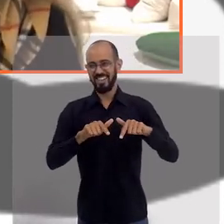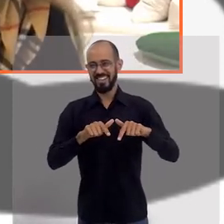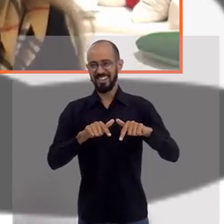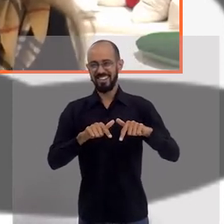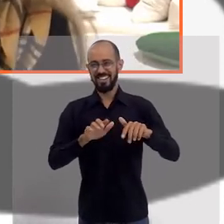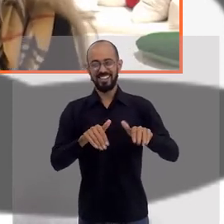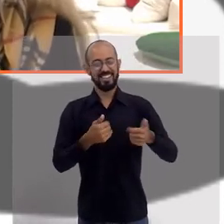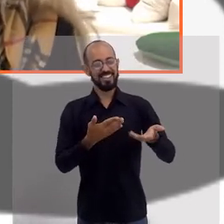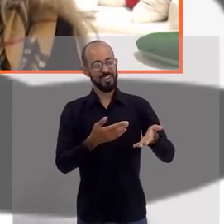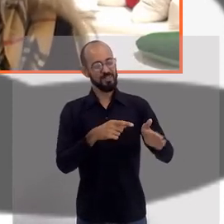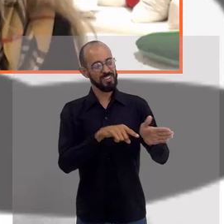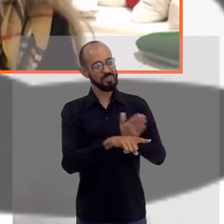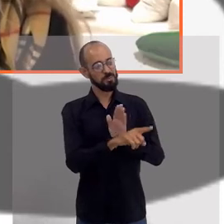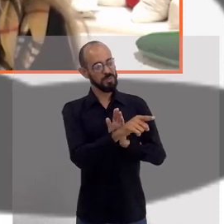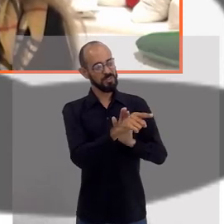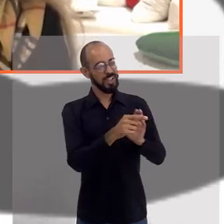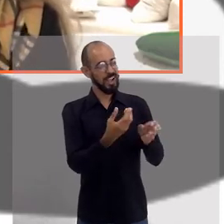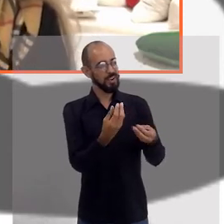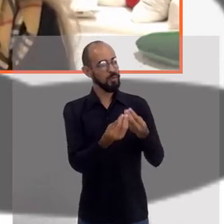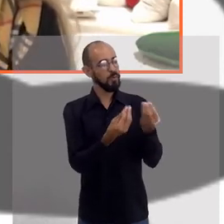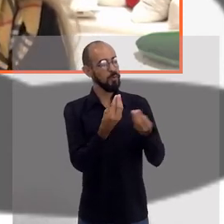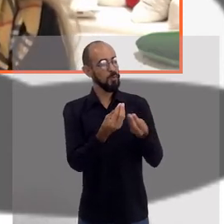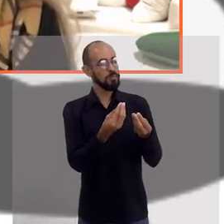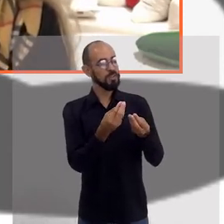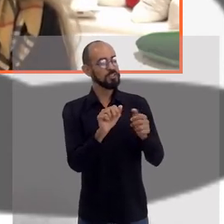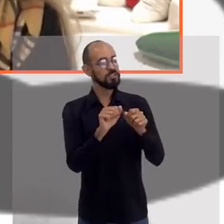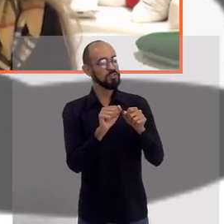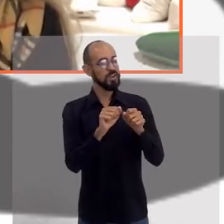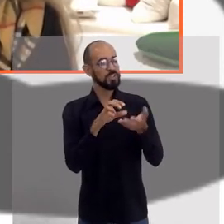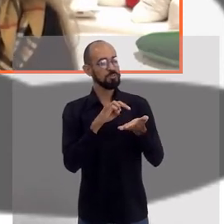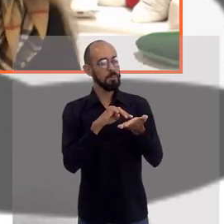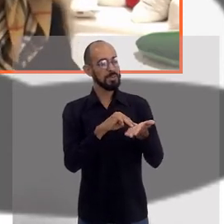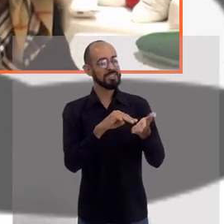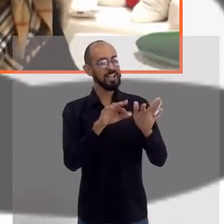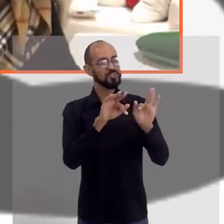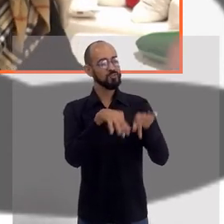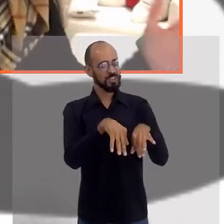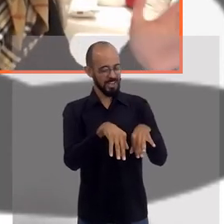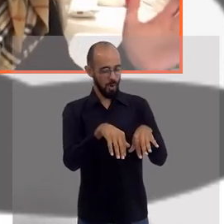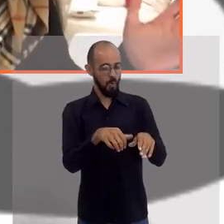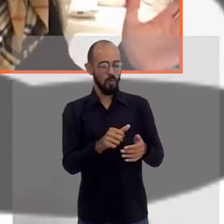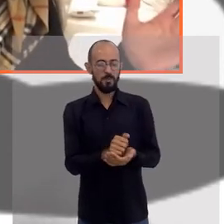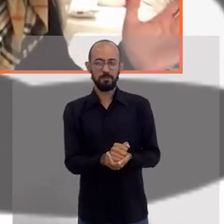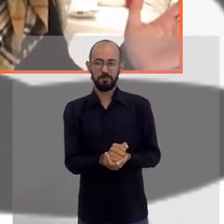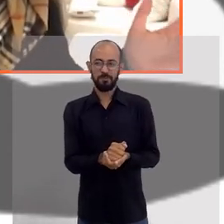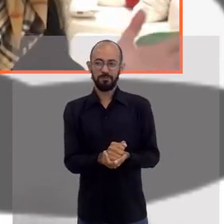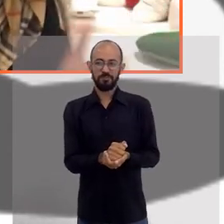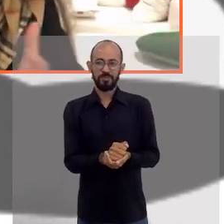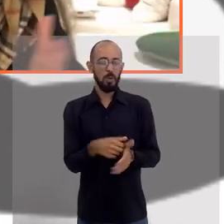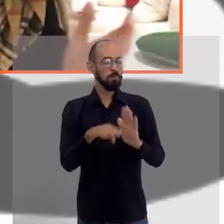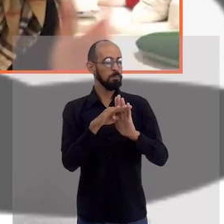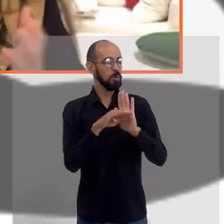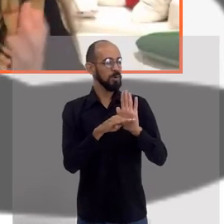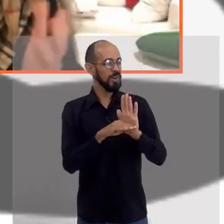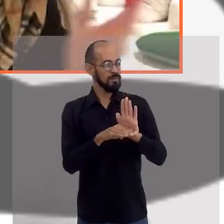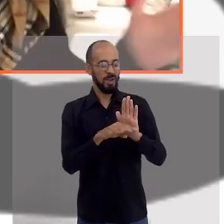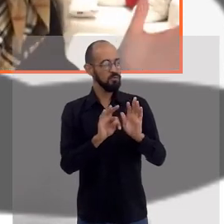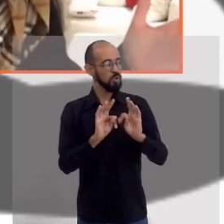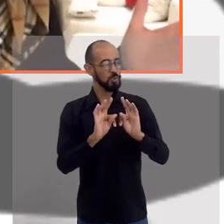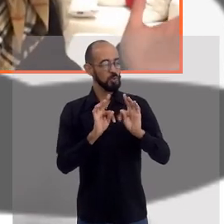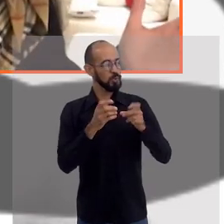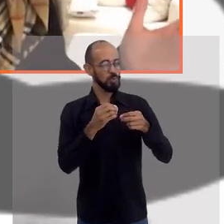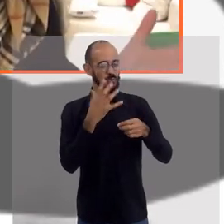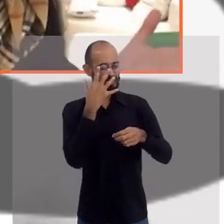Mas, então, Alexandre, o que a gente coloca agora como mensagem final? Como se já não bastasse, né? O programa foi